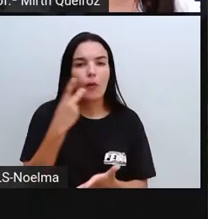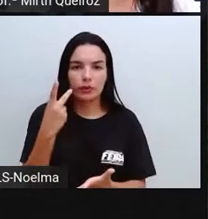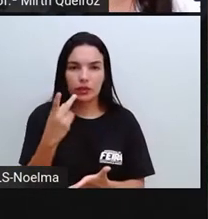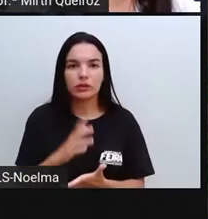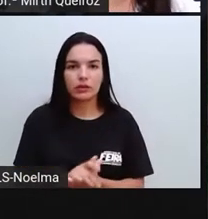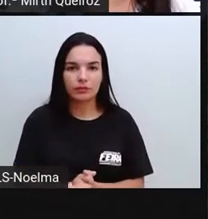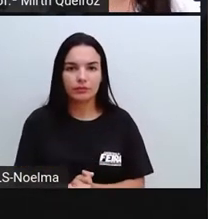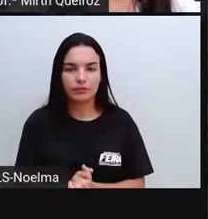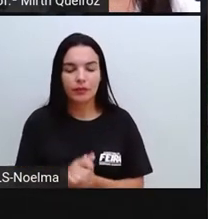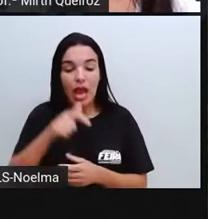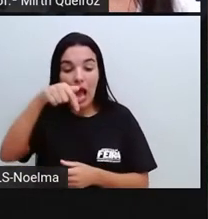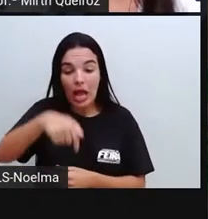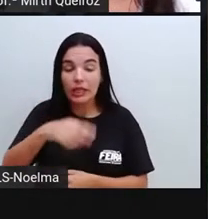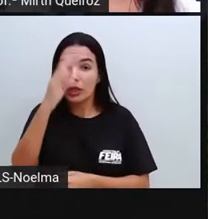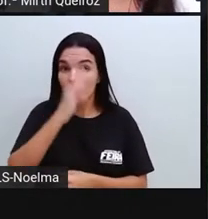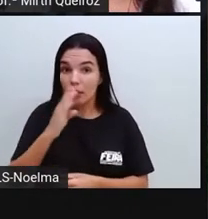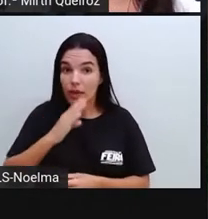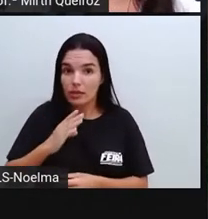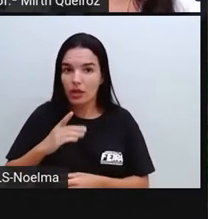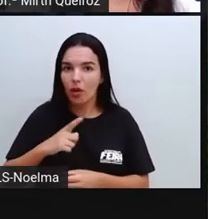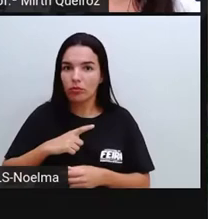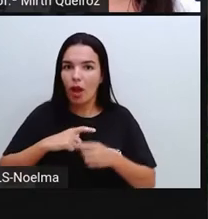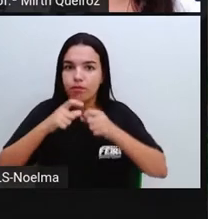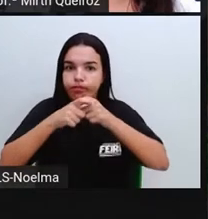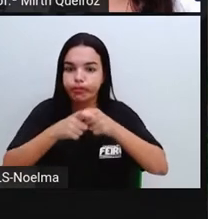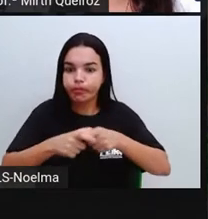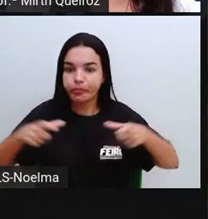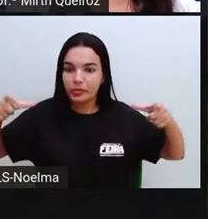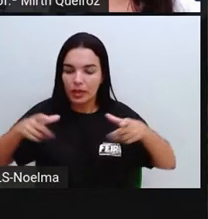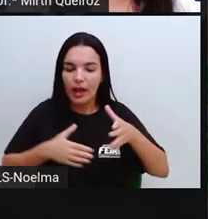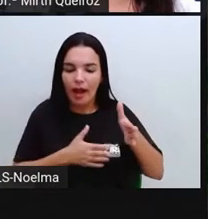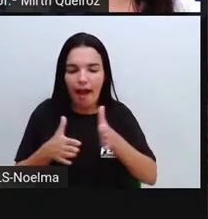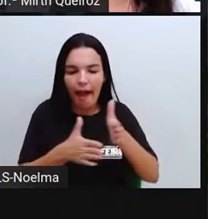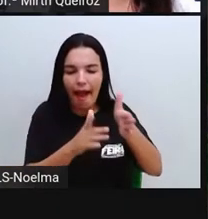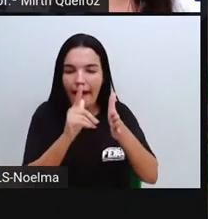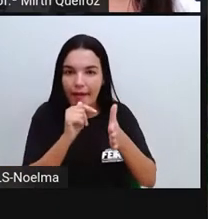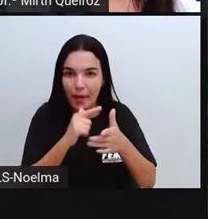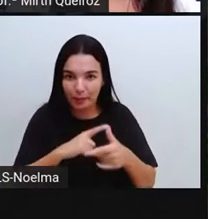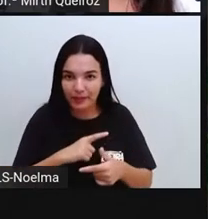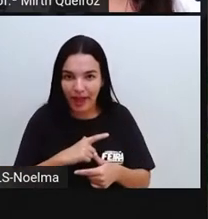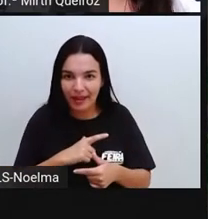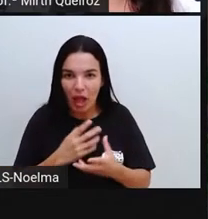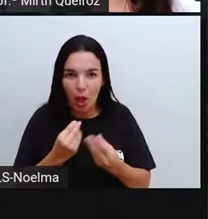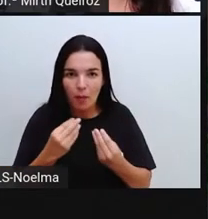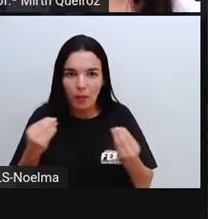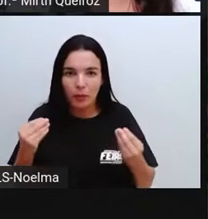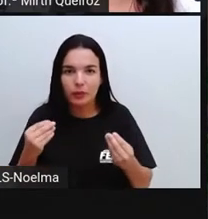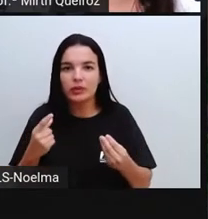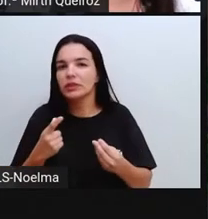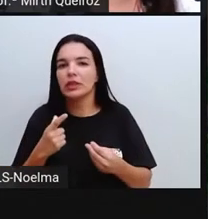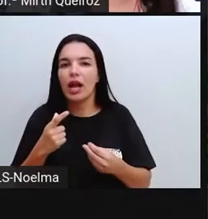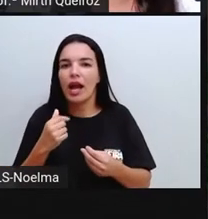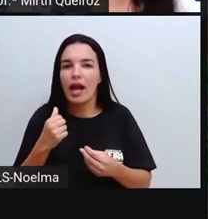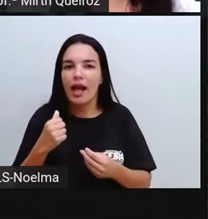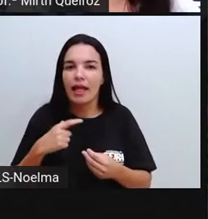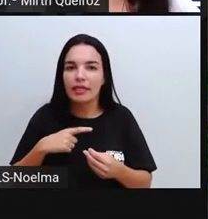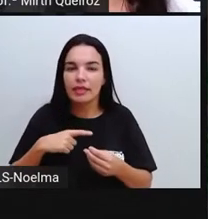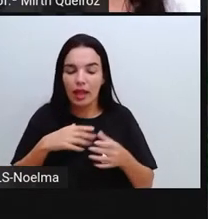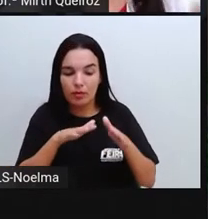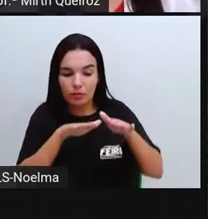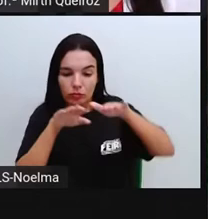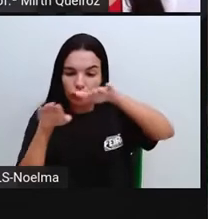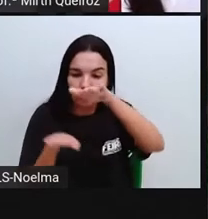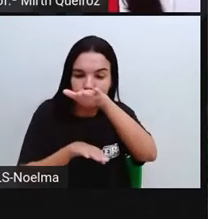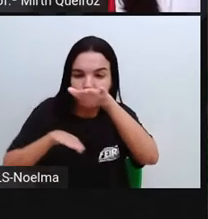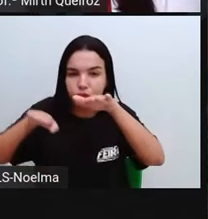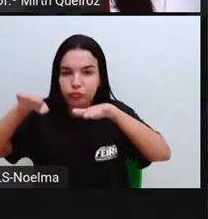seja produzida. No Brasil, devido à grande quantidade de rios que a gente tem, e esses rios, eles apresentam desníveis, né?